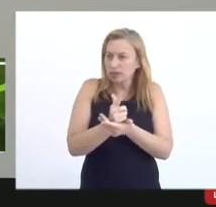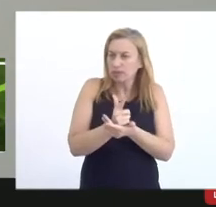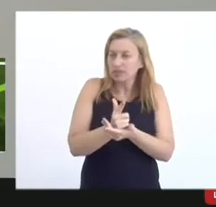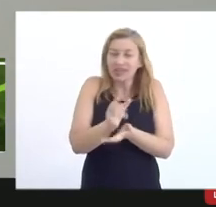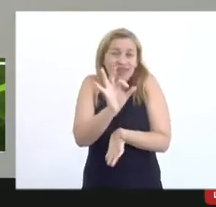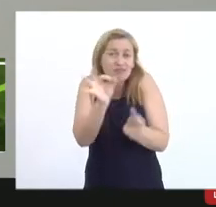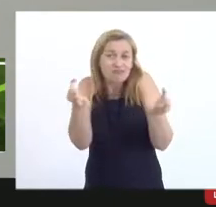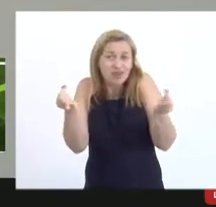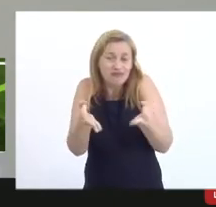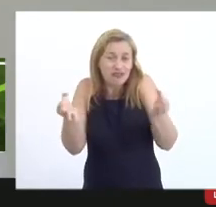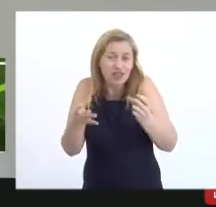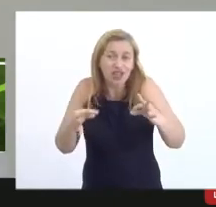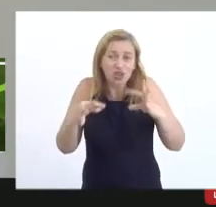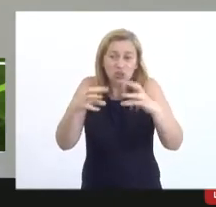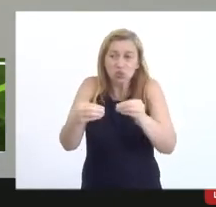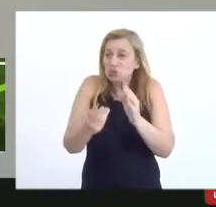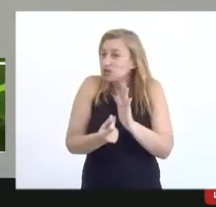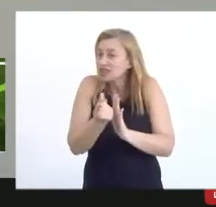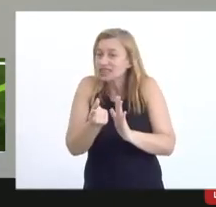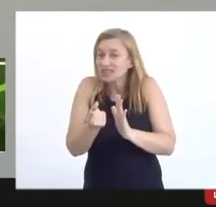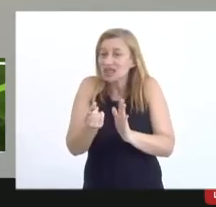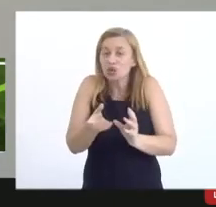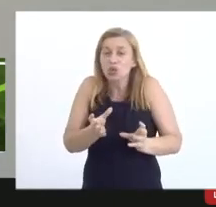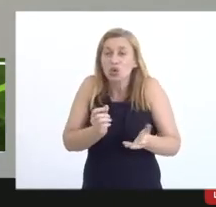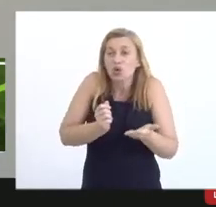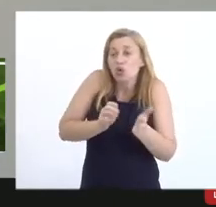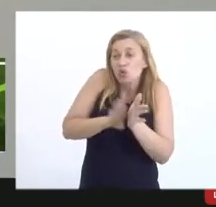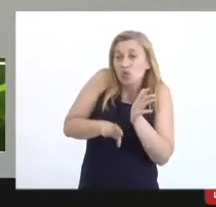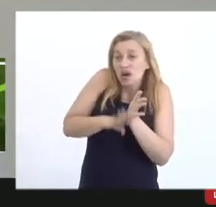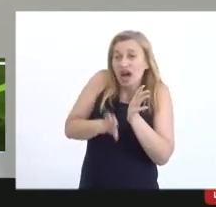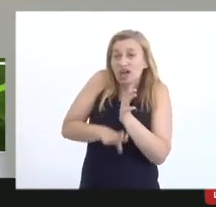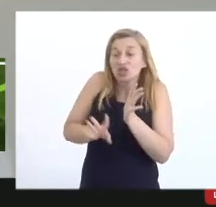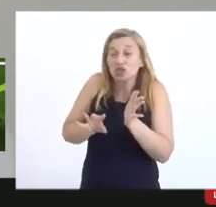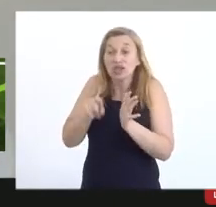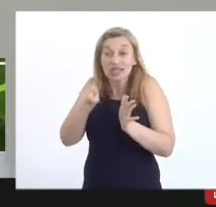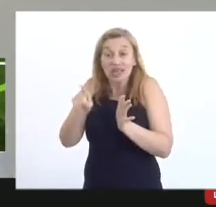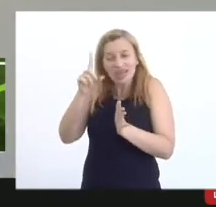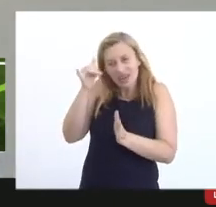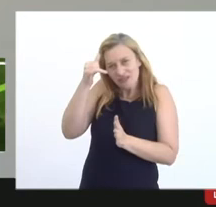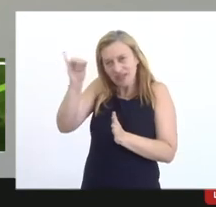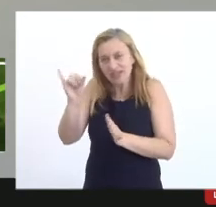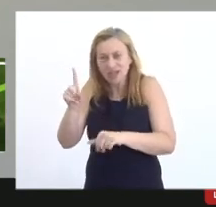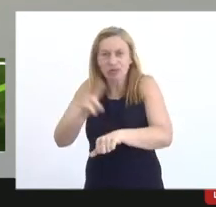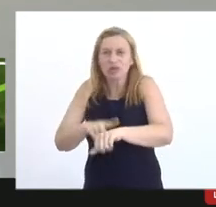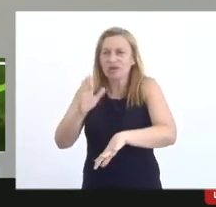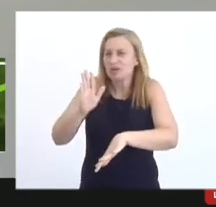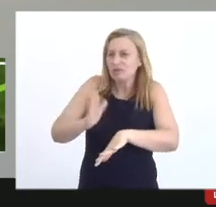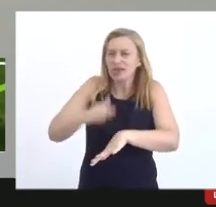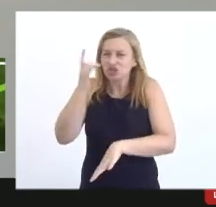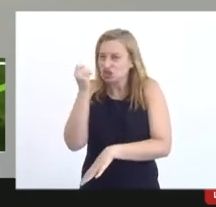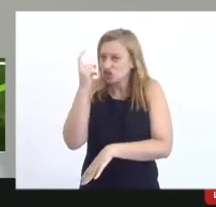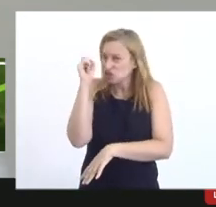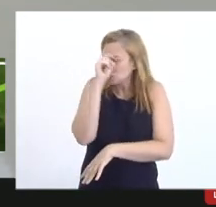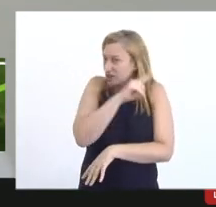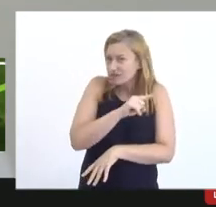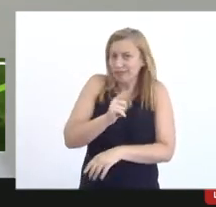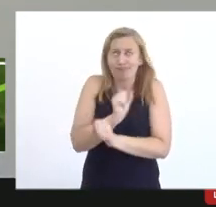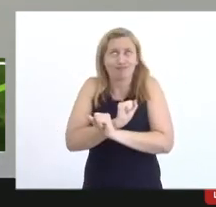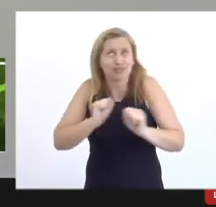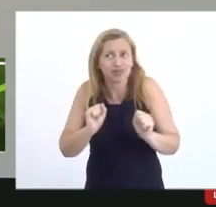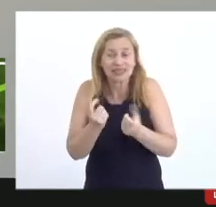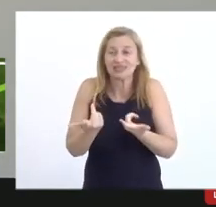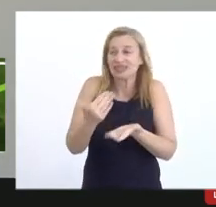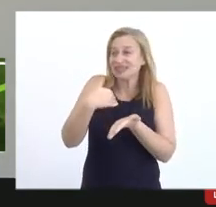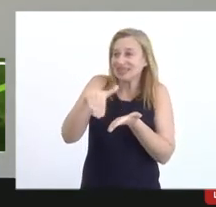financeiro do gasto esse que se quer evitar nesse momento que é o mais trabalhoso e é impossível de que